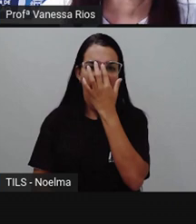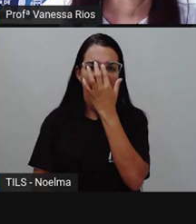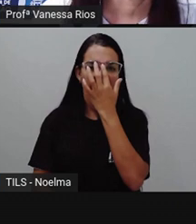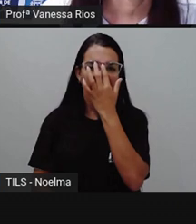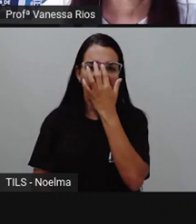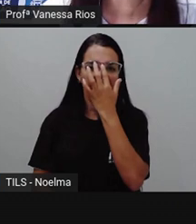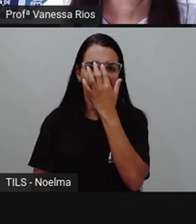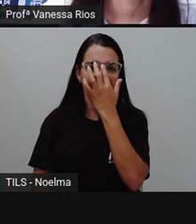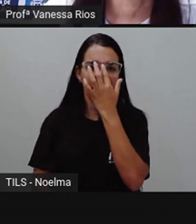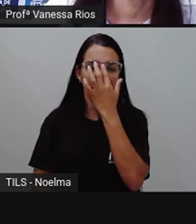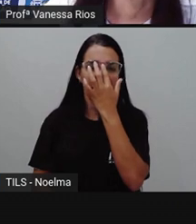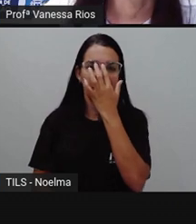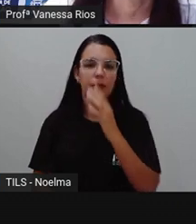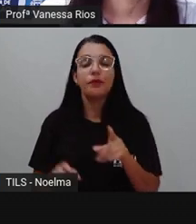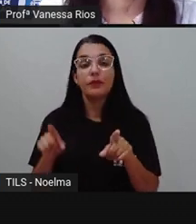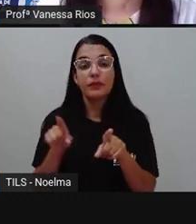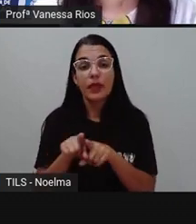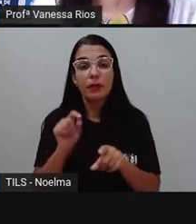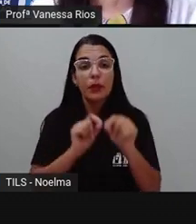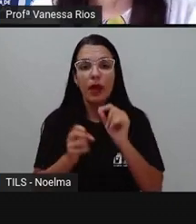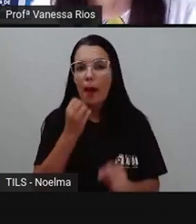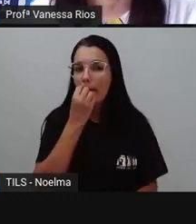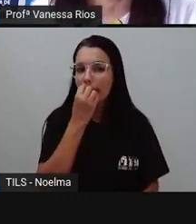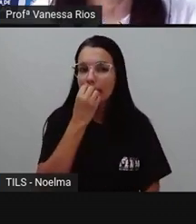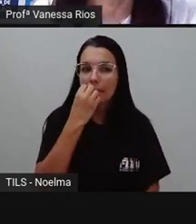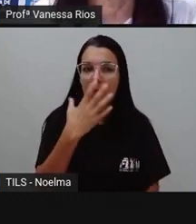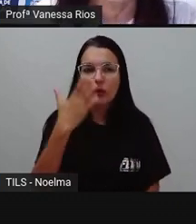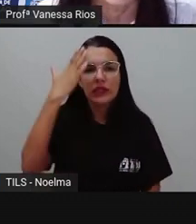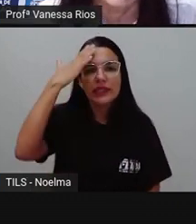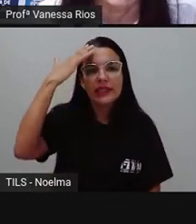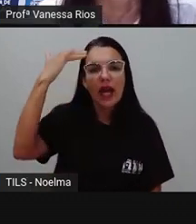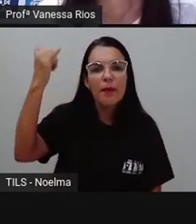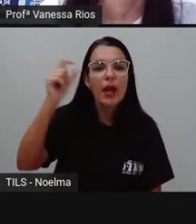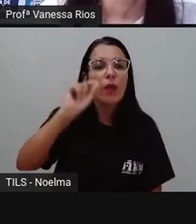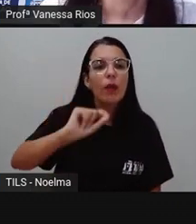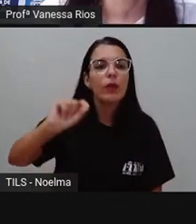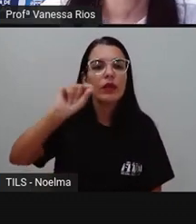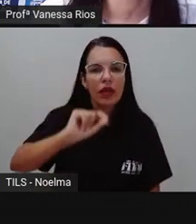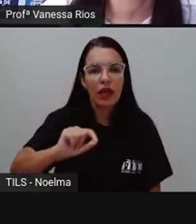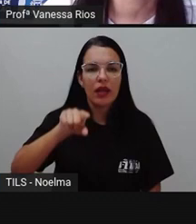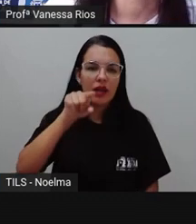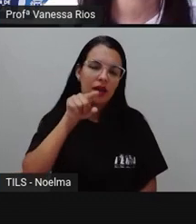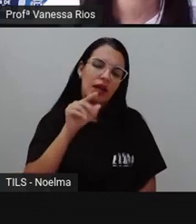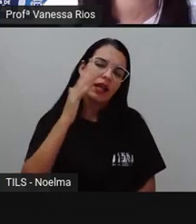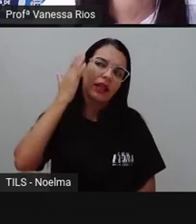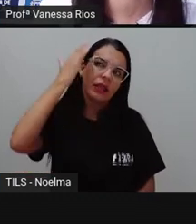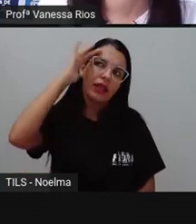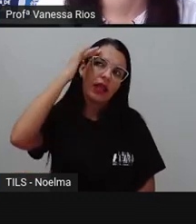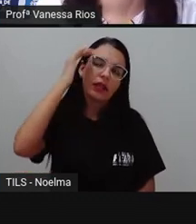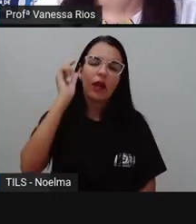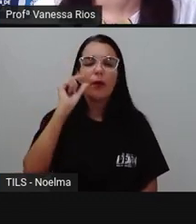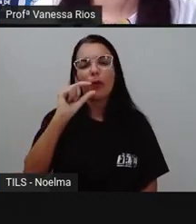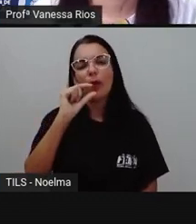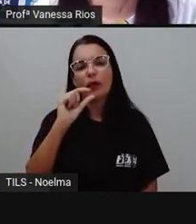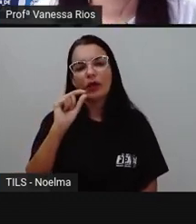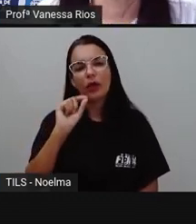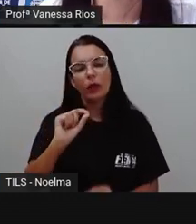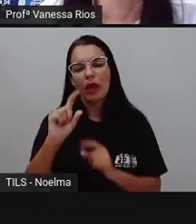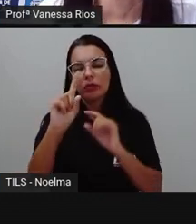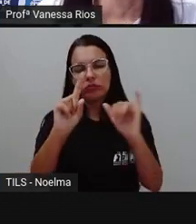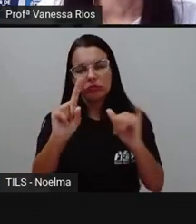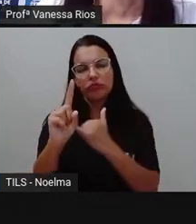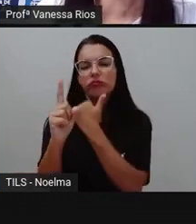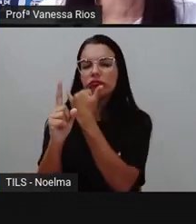E aí é bom saber, já que a história toda falou sobre bullying, entender um pouquinho sobre esse